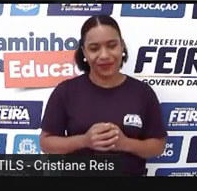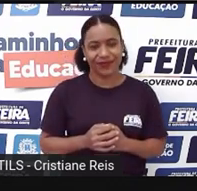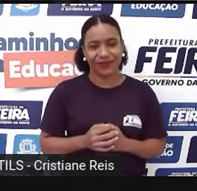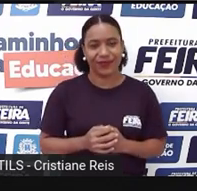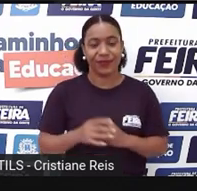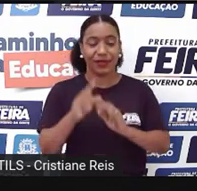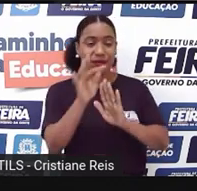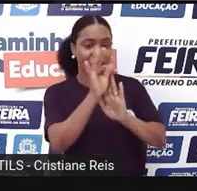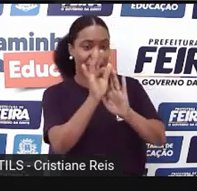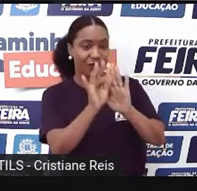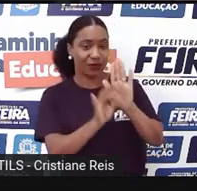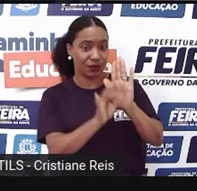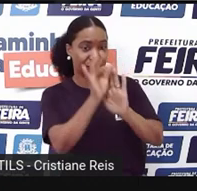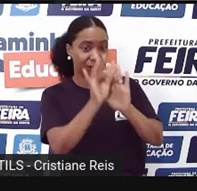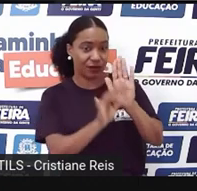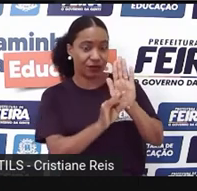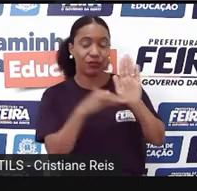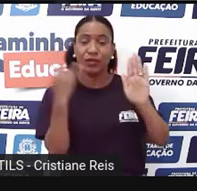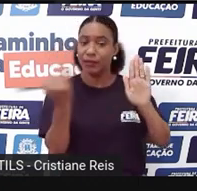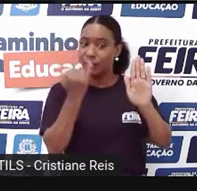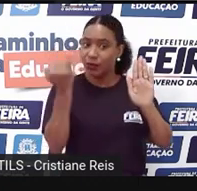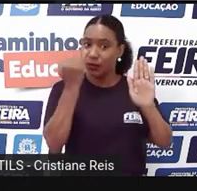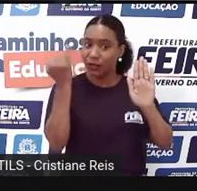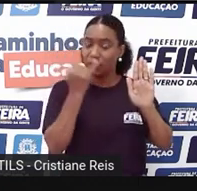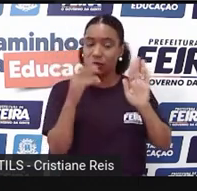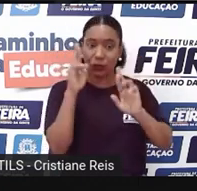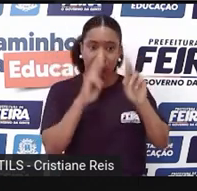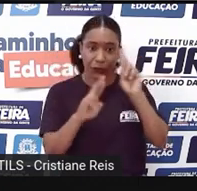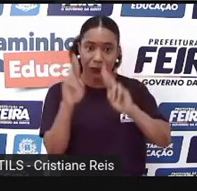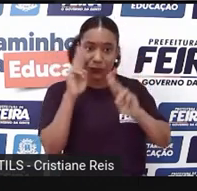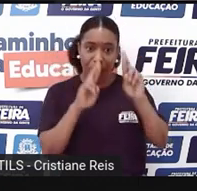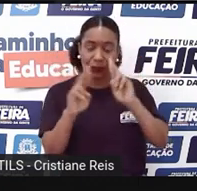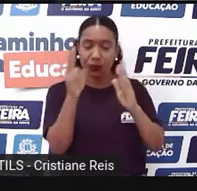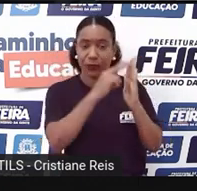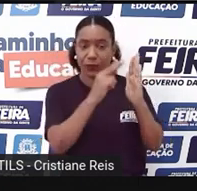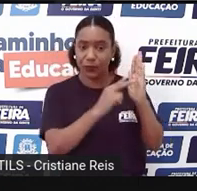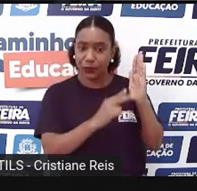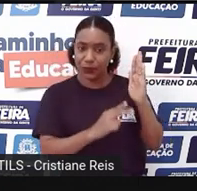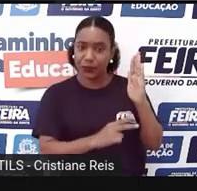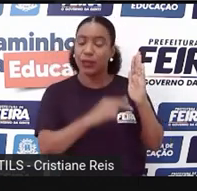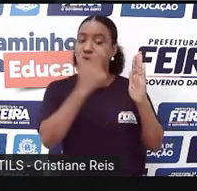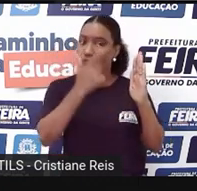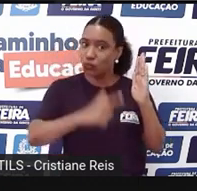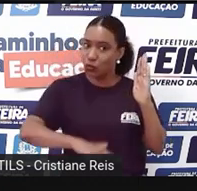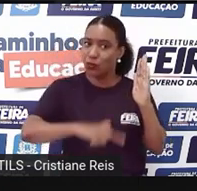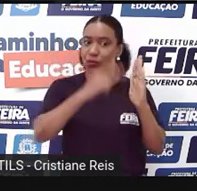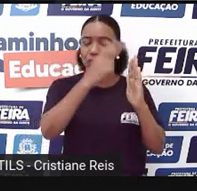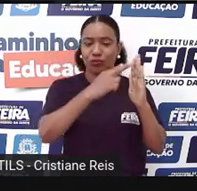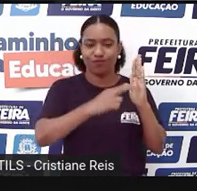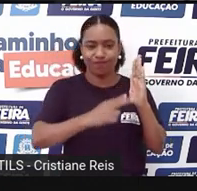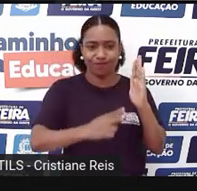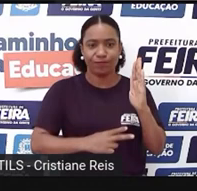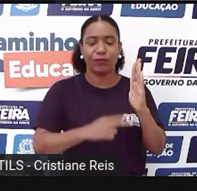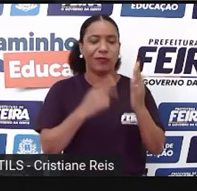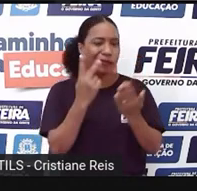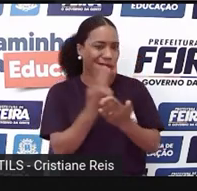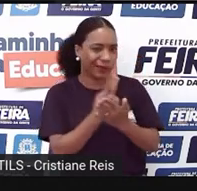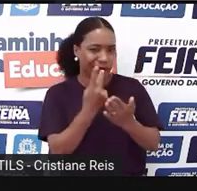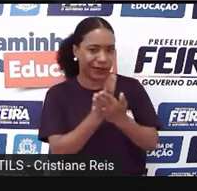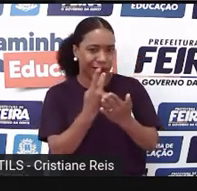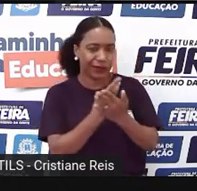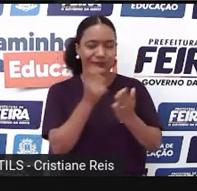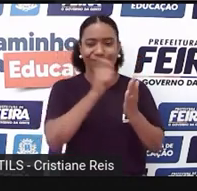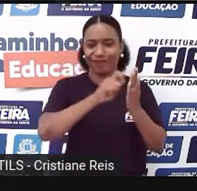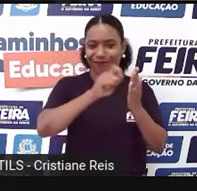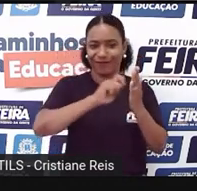texto Que a gente produz É importante Depois A gente fazer a revisão Ler novamente E corrigir Os nossos